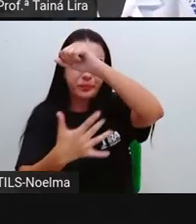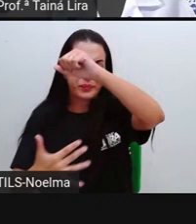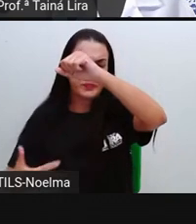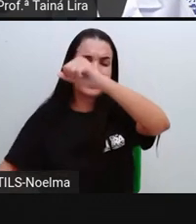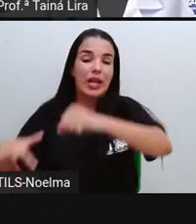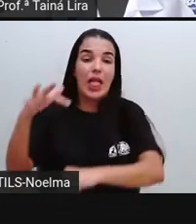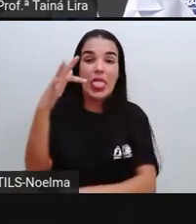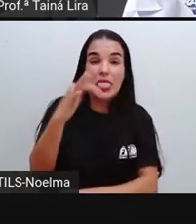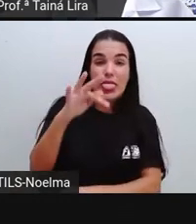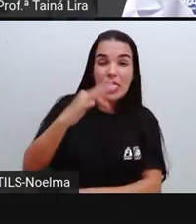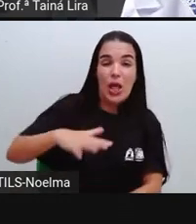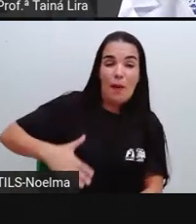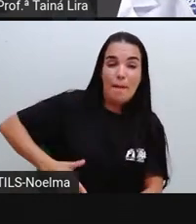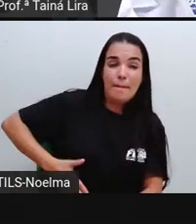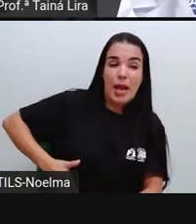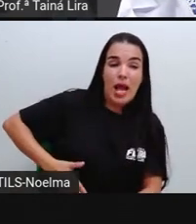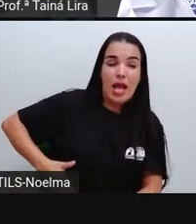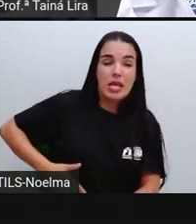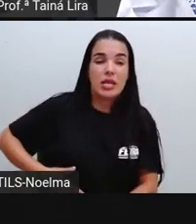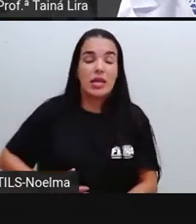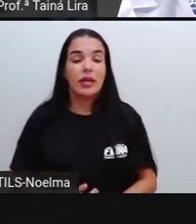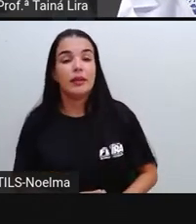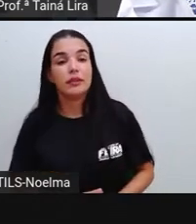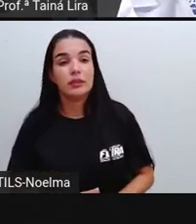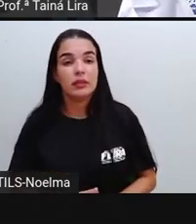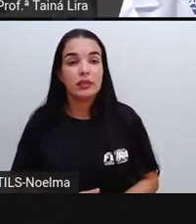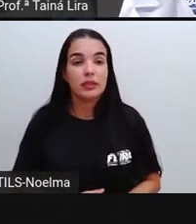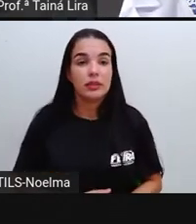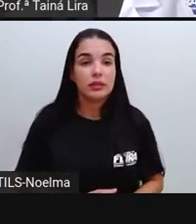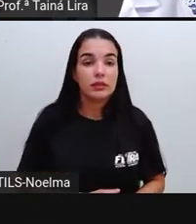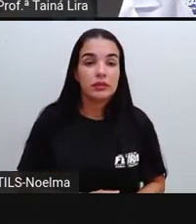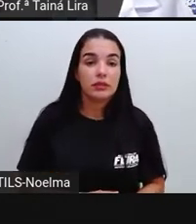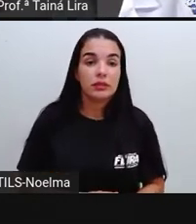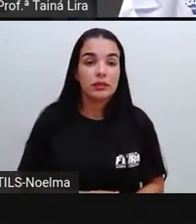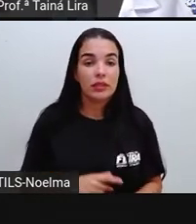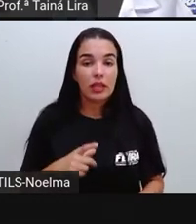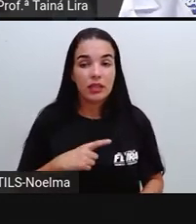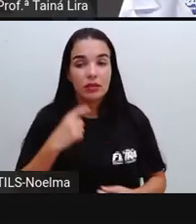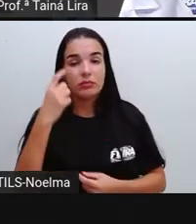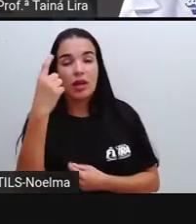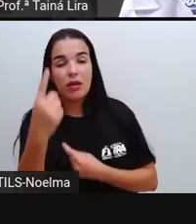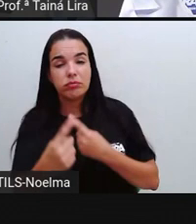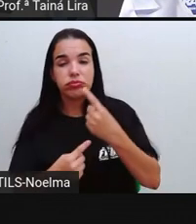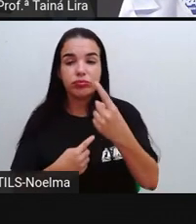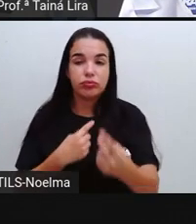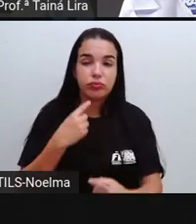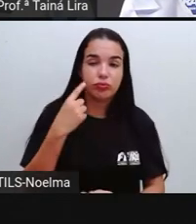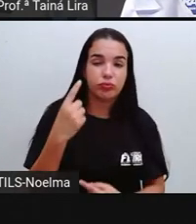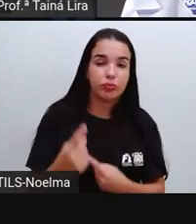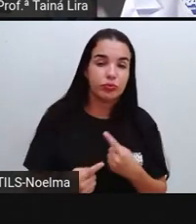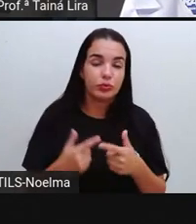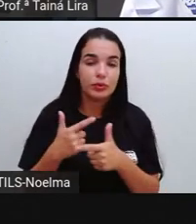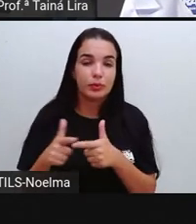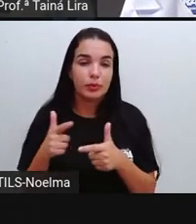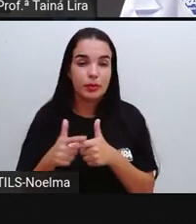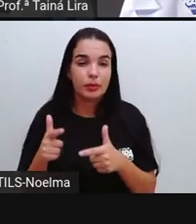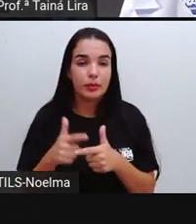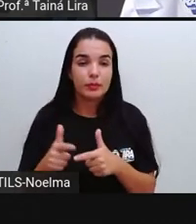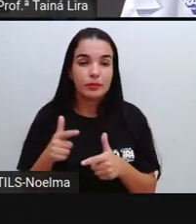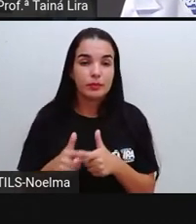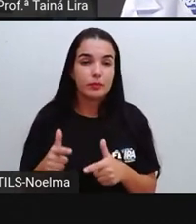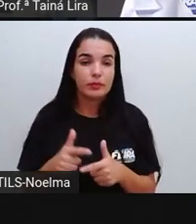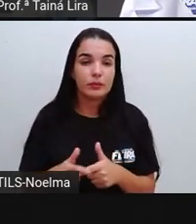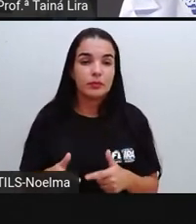na barriga, tá? Então, são alguns problemas, né? Que